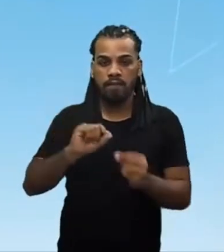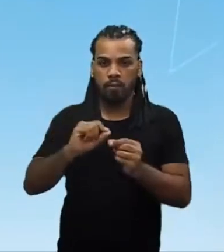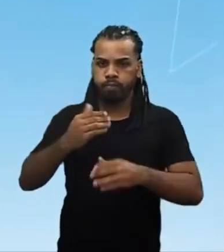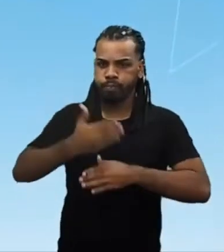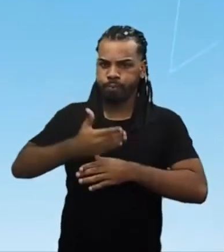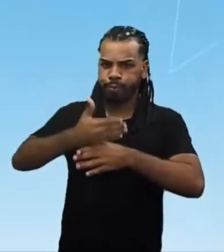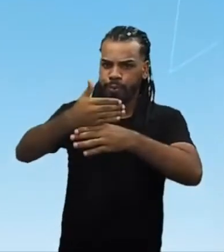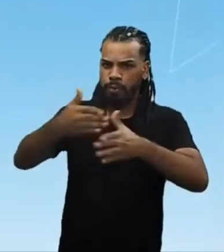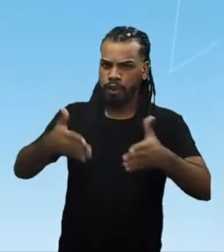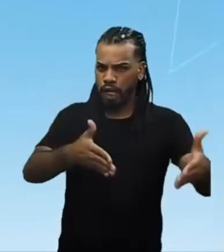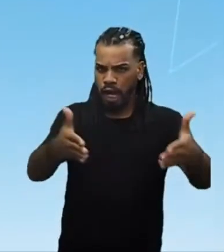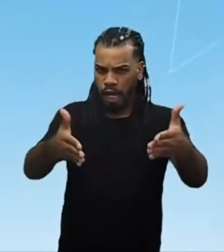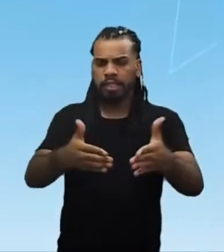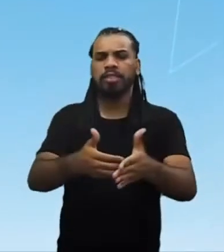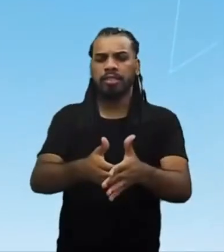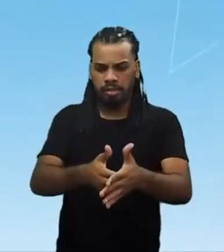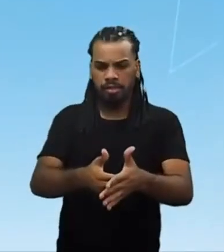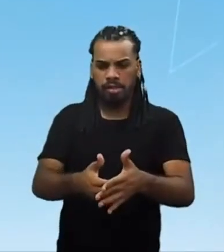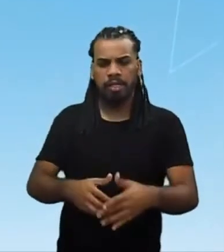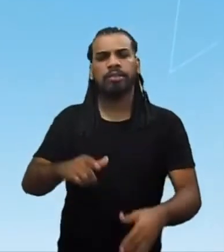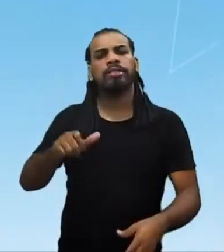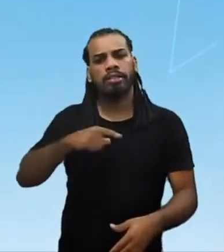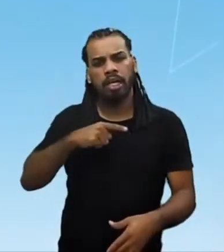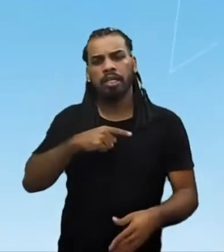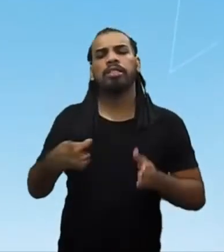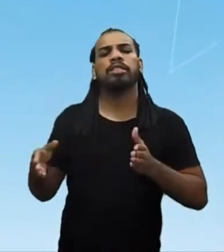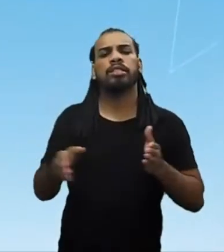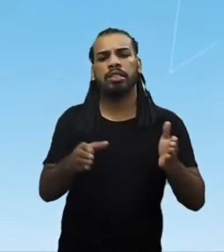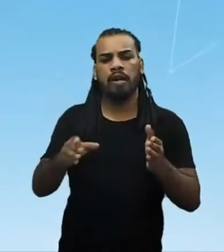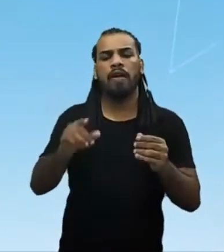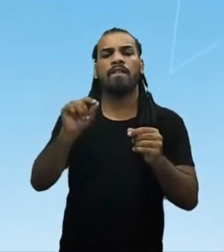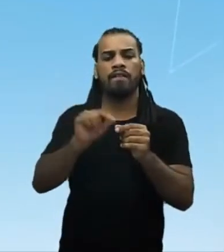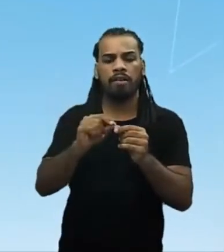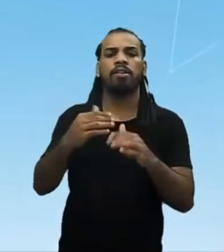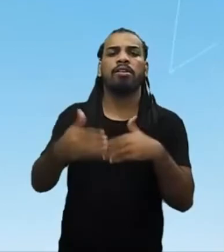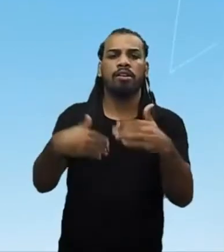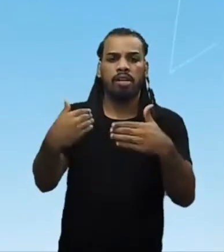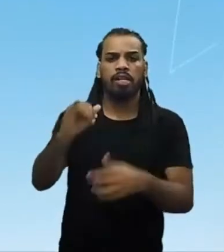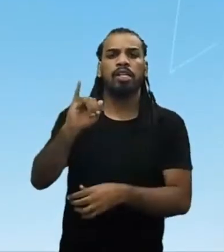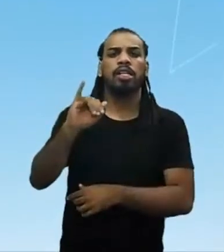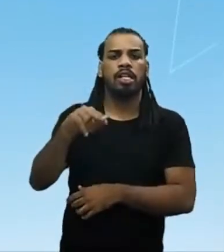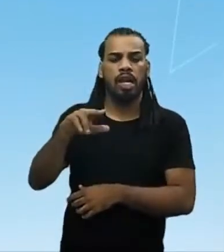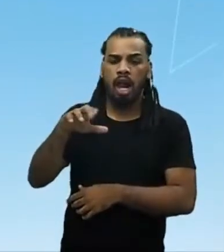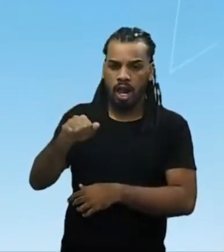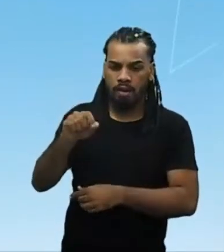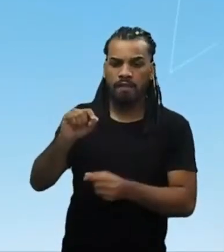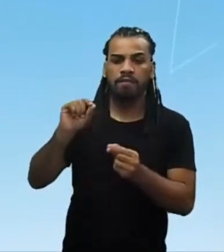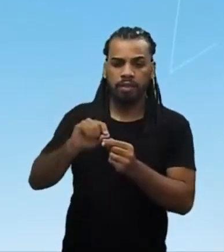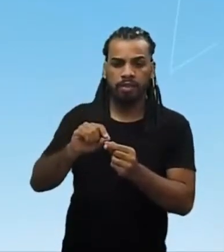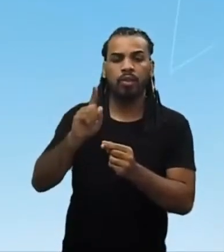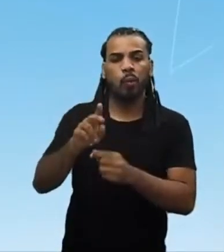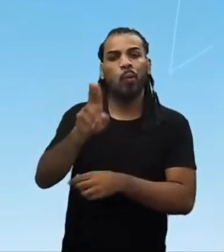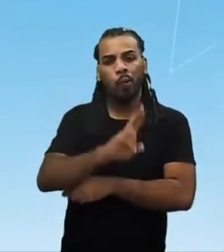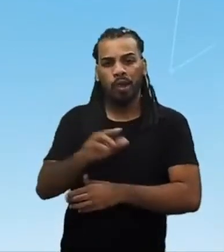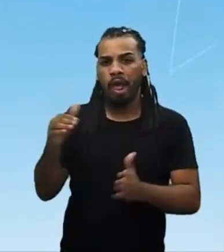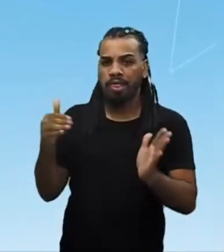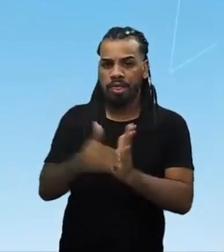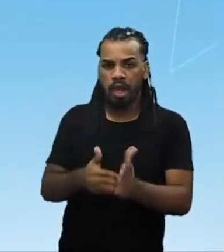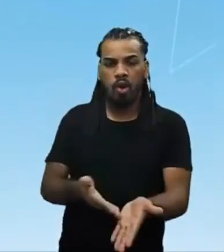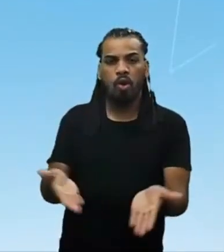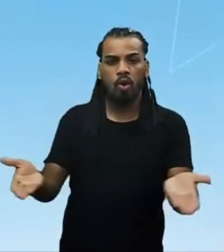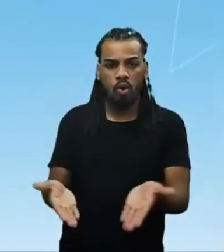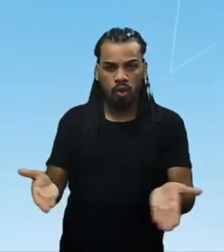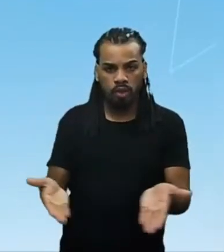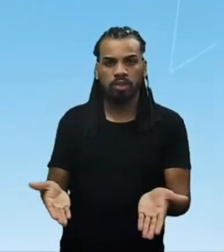de estradas. Existem estradas que foram construídas pelos Incas que estão em uso até os dias